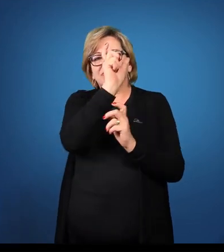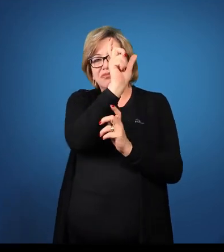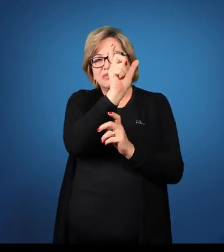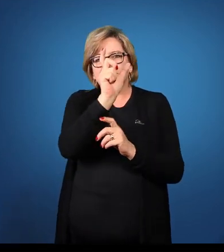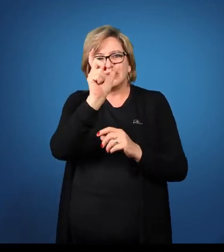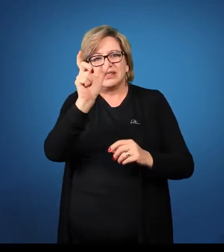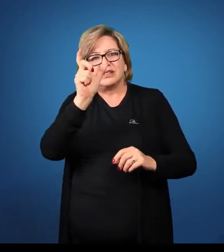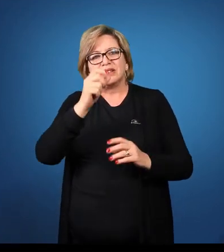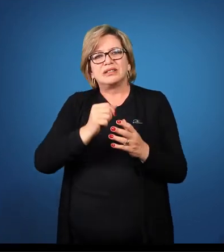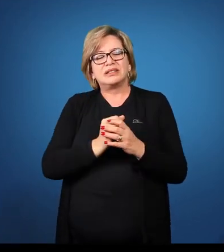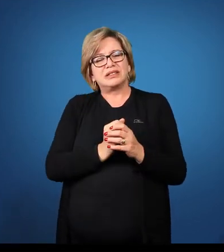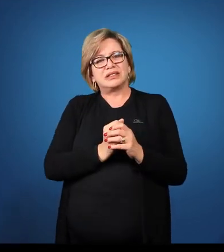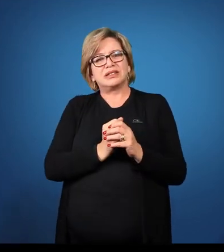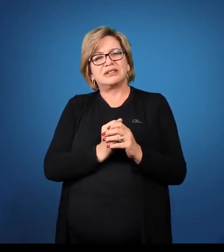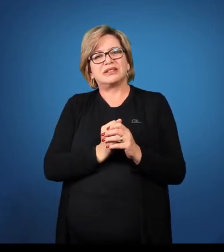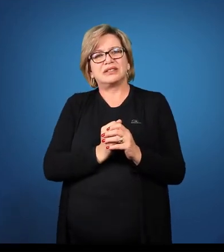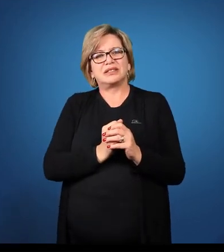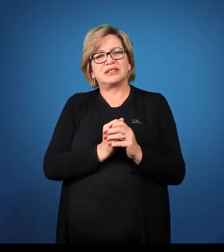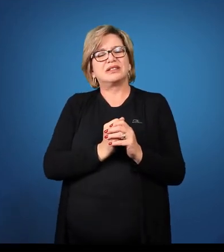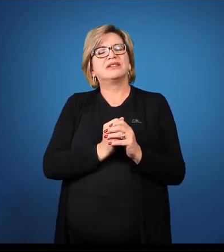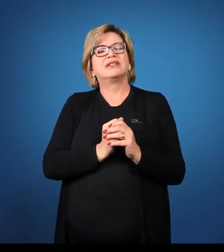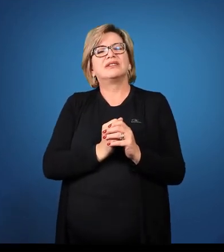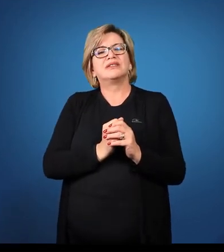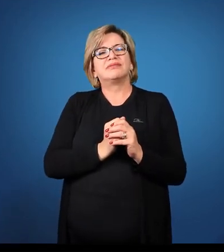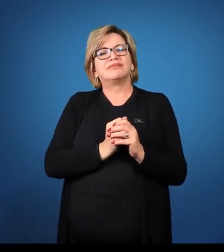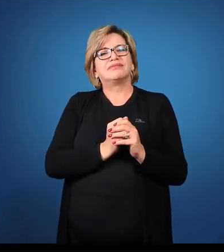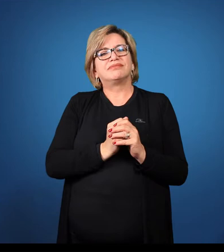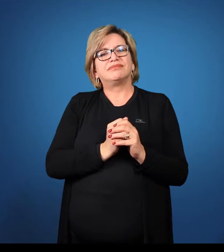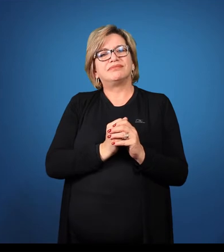ficará, então, palpérrimus.